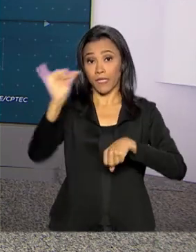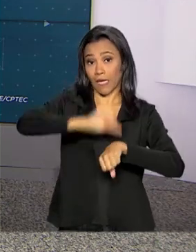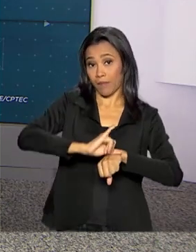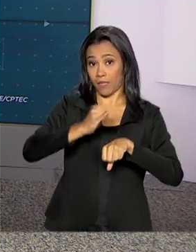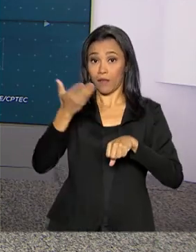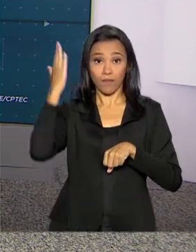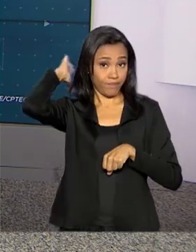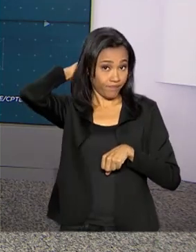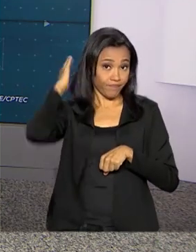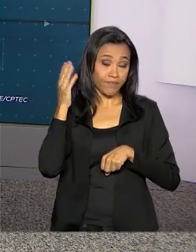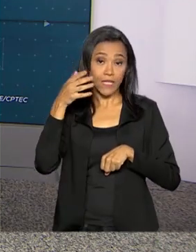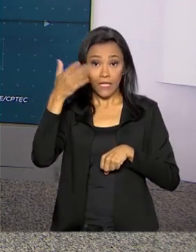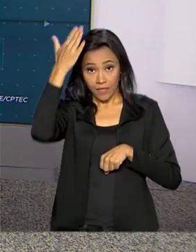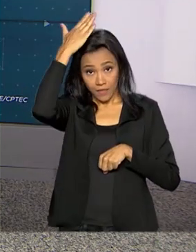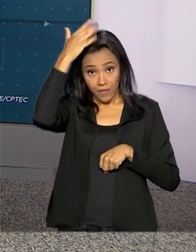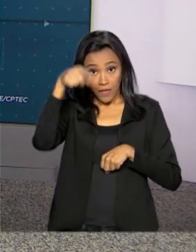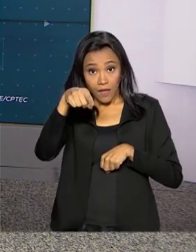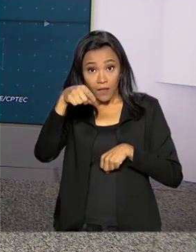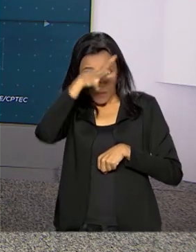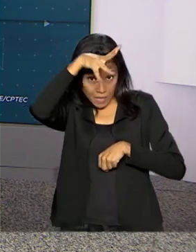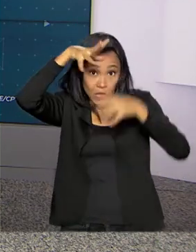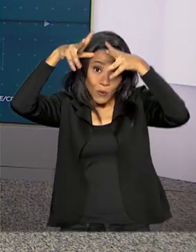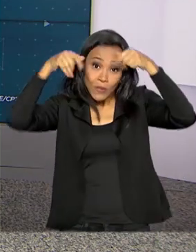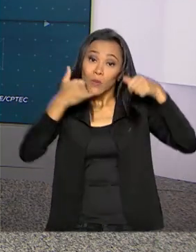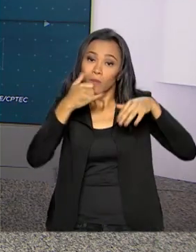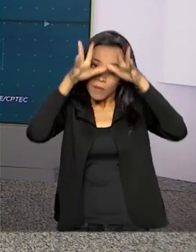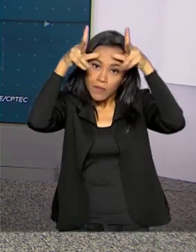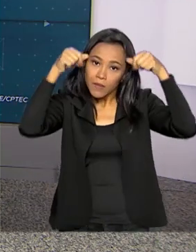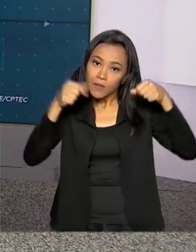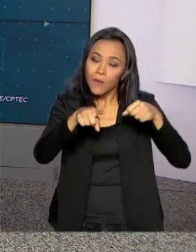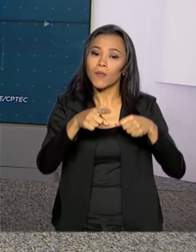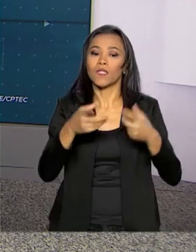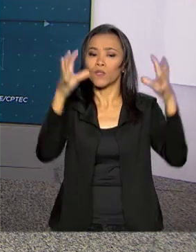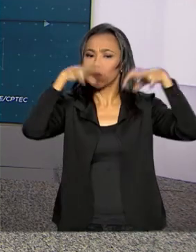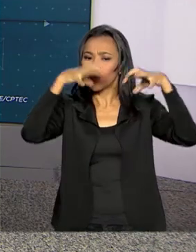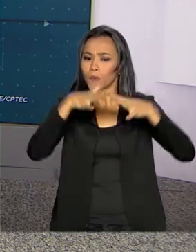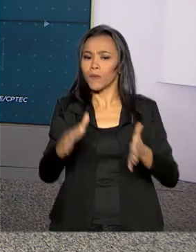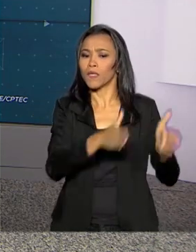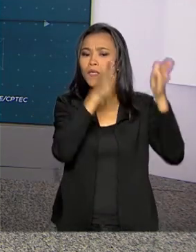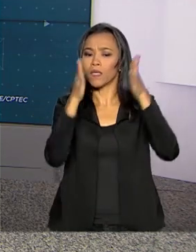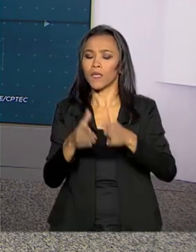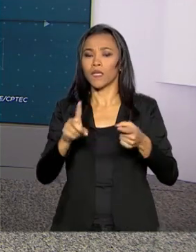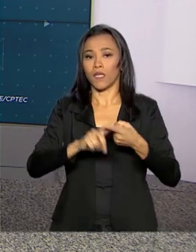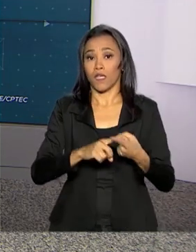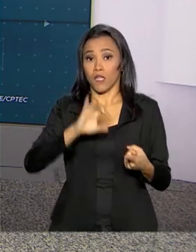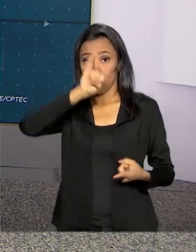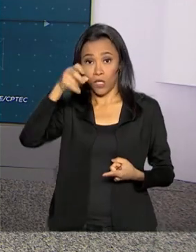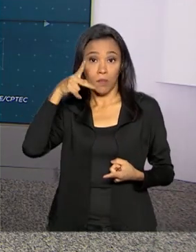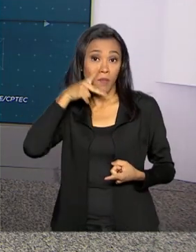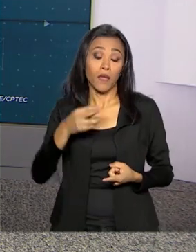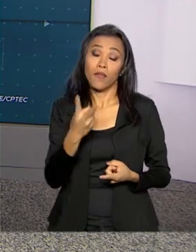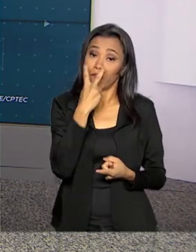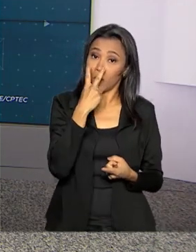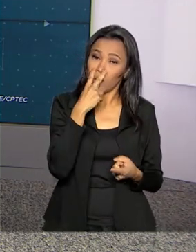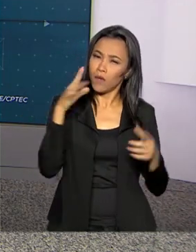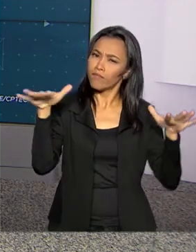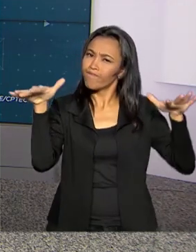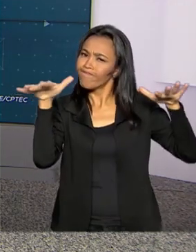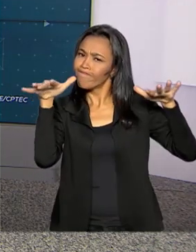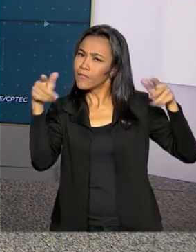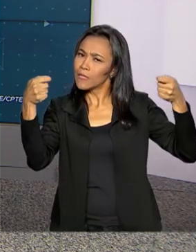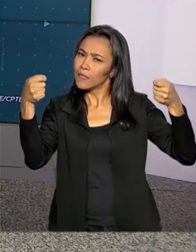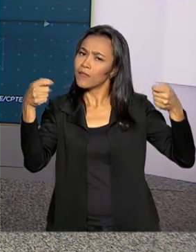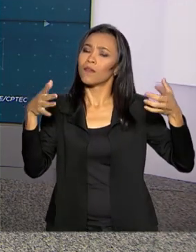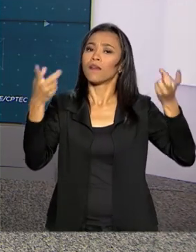tempo nublado, com pancadas de chuva ao longo do dia. Em João Pessoa e Vitória, o tempo está instável. Em Goiânia,